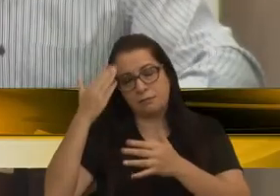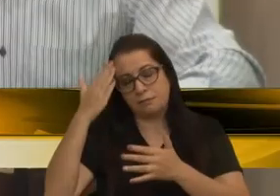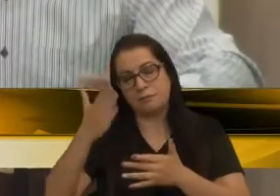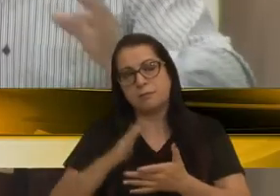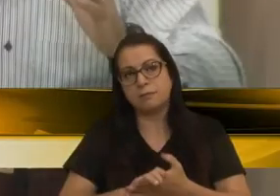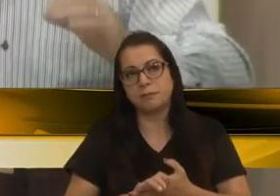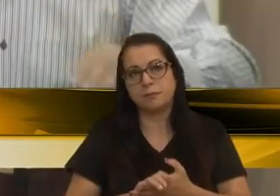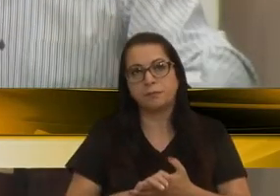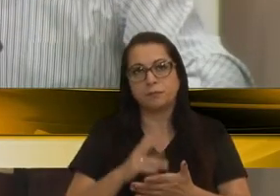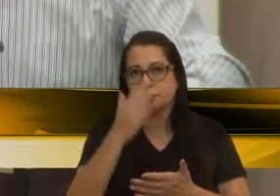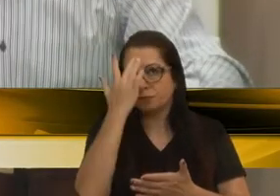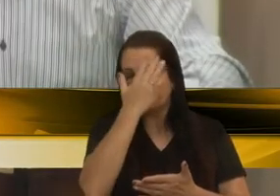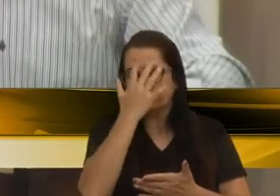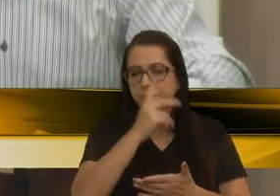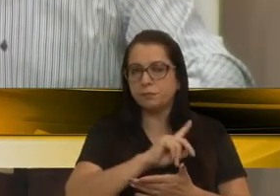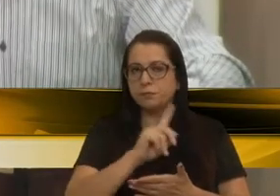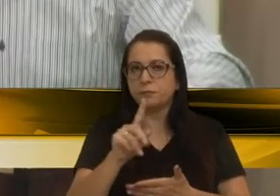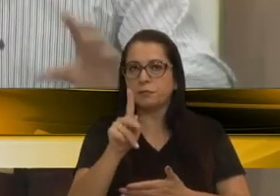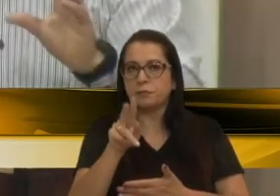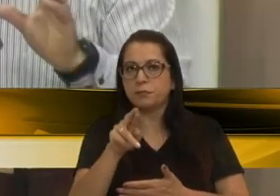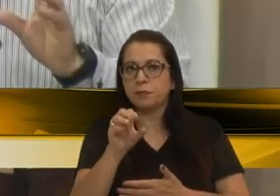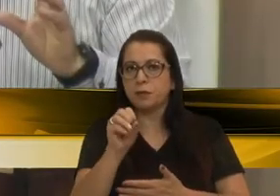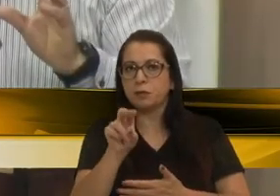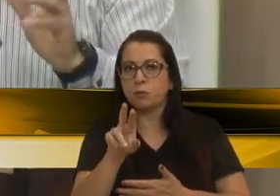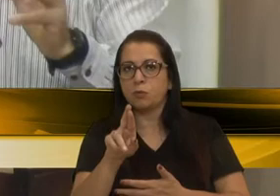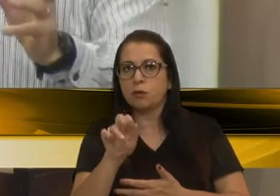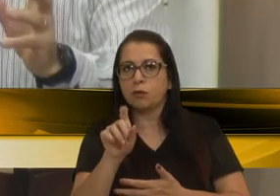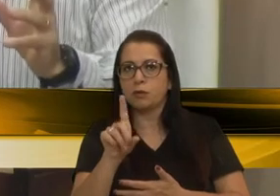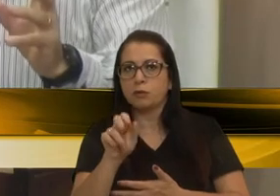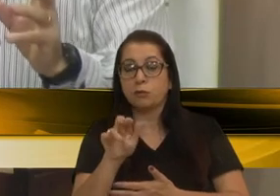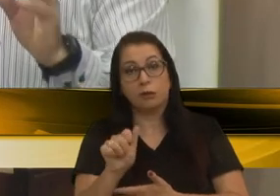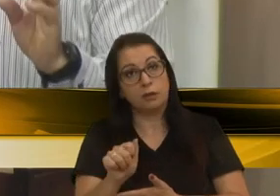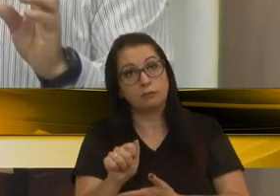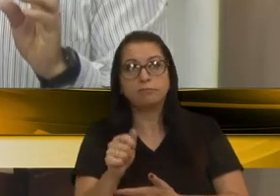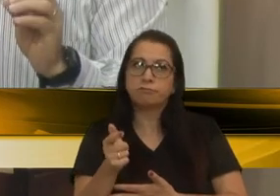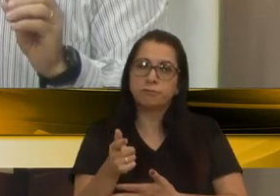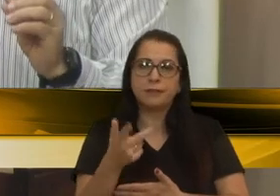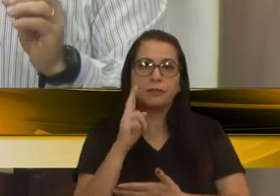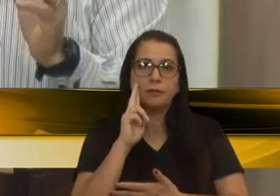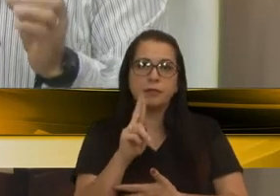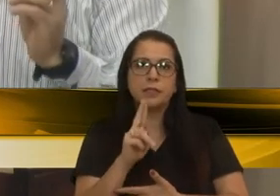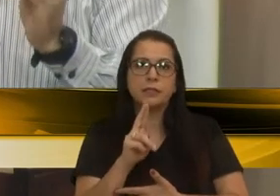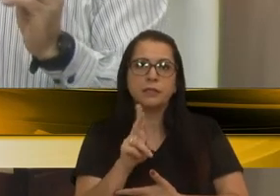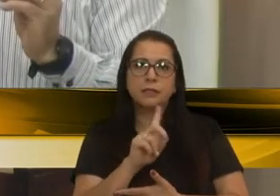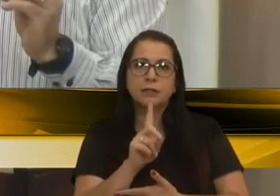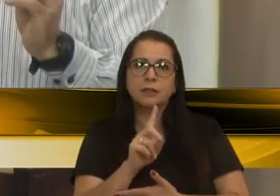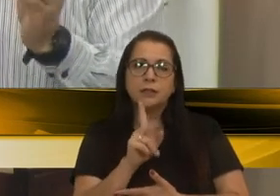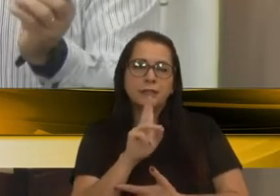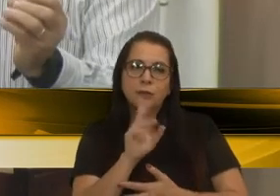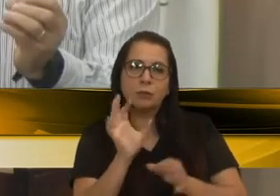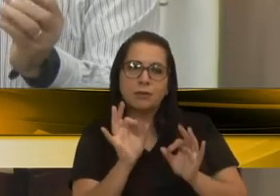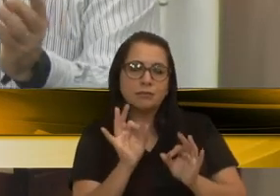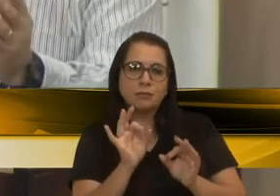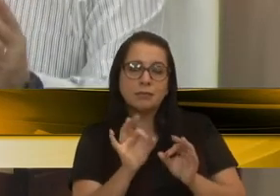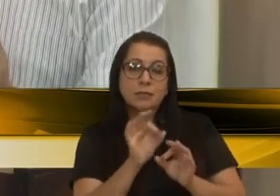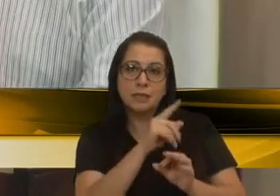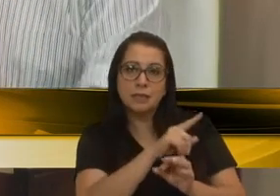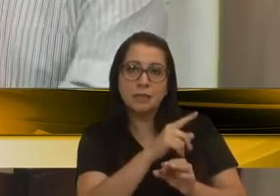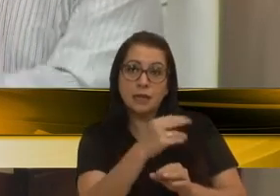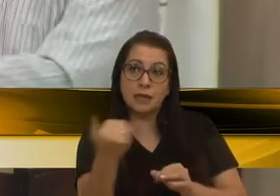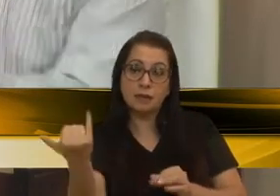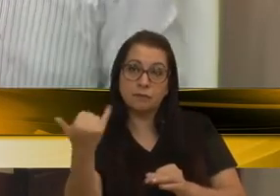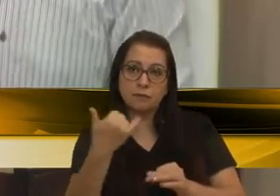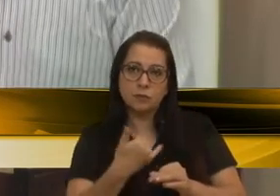Vereadora Adiló, eu estive na Procuradoria. Talvez eu tenha que recontrariar um pouquinho no sentido. A Procuradoria